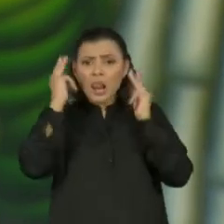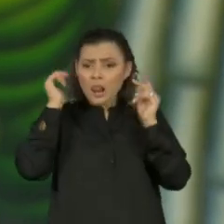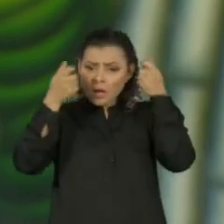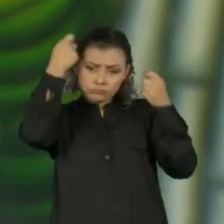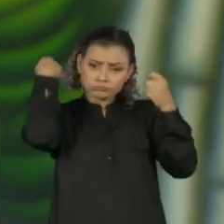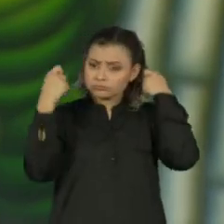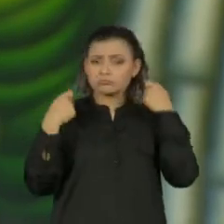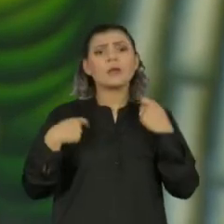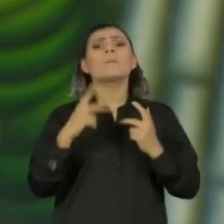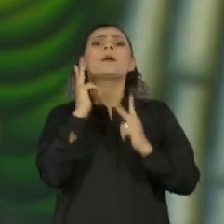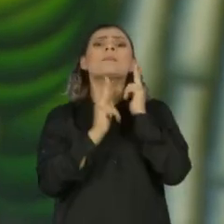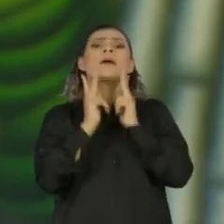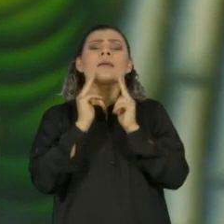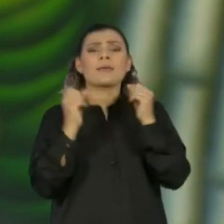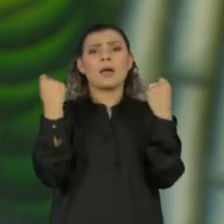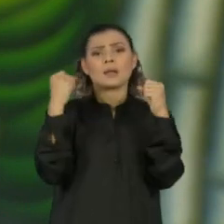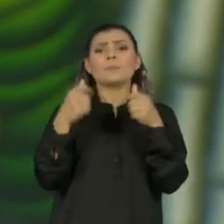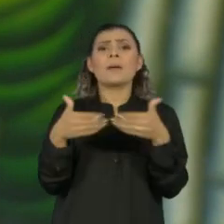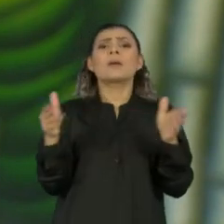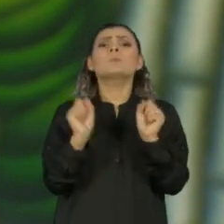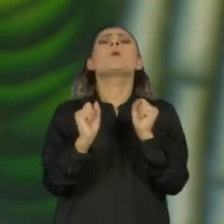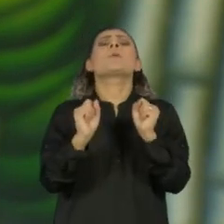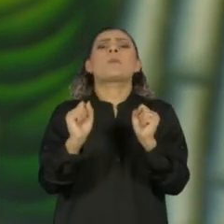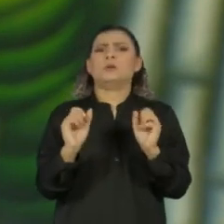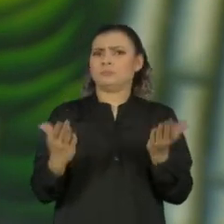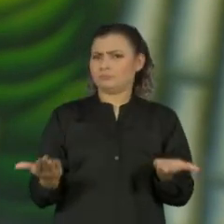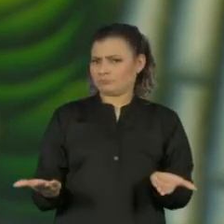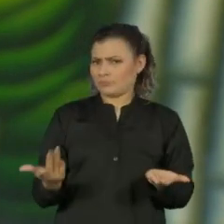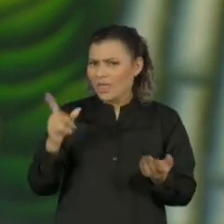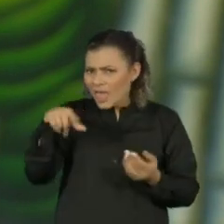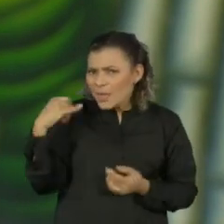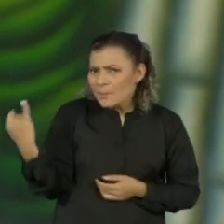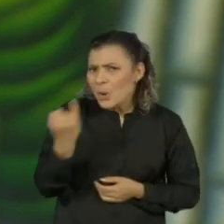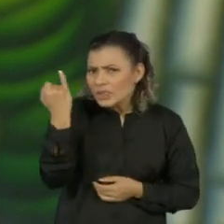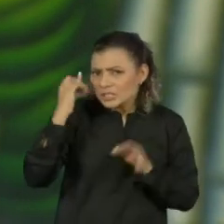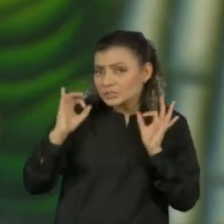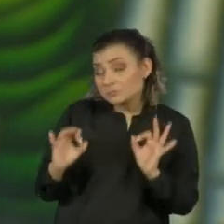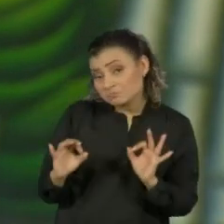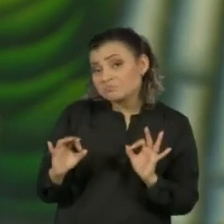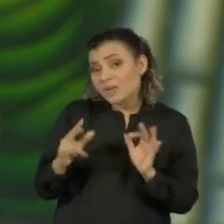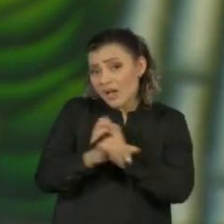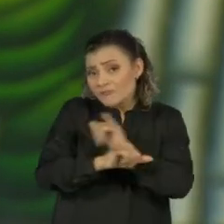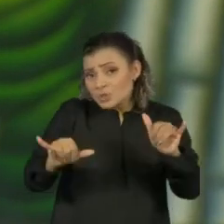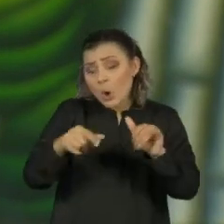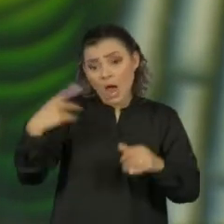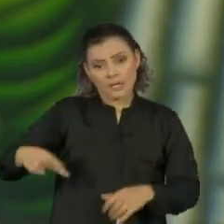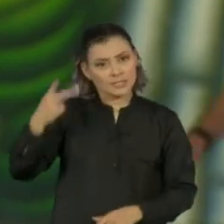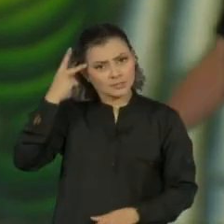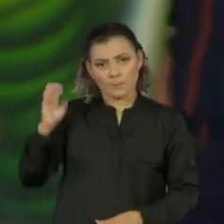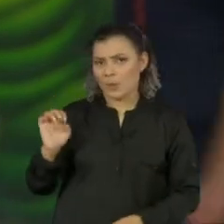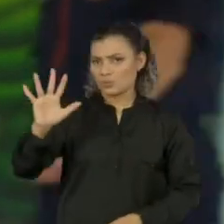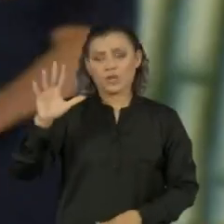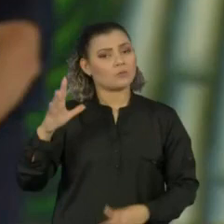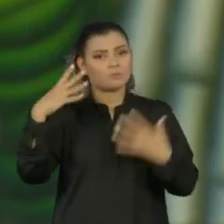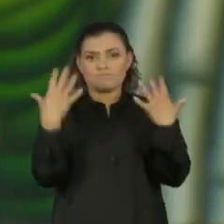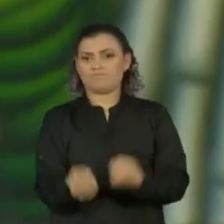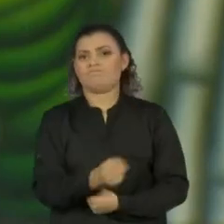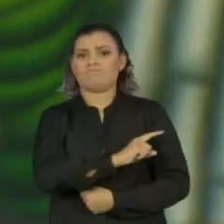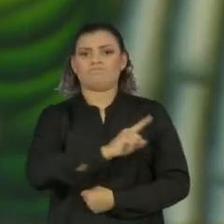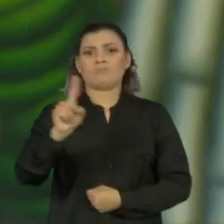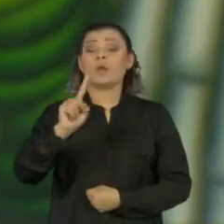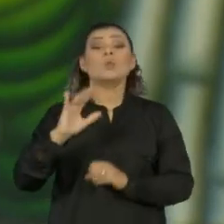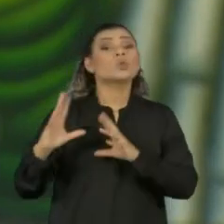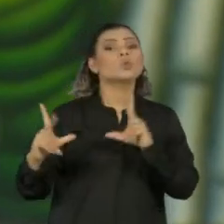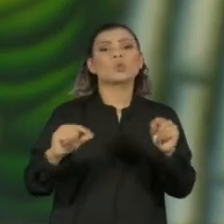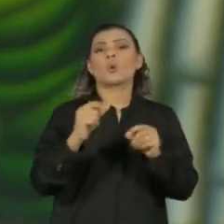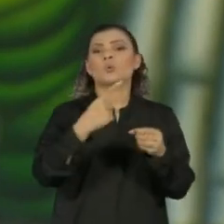beleza, barbearias e academias de ginástica como serviços essenciais aqui no estado de São Paulo, incluindo